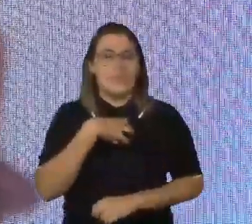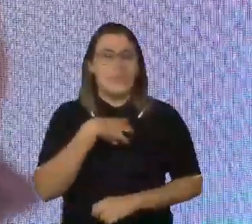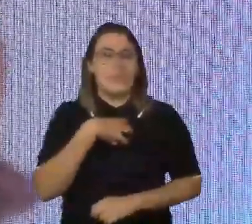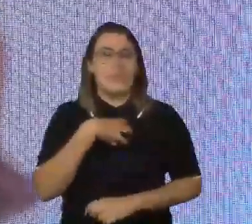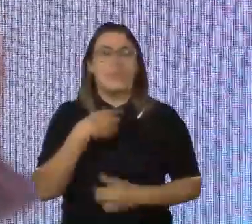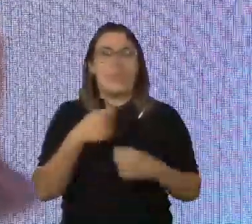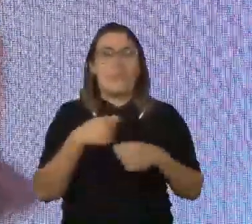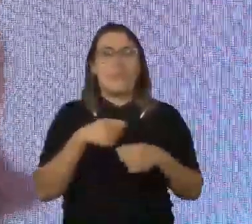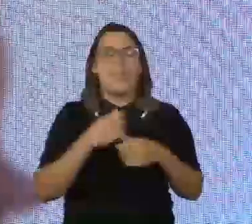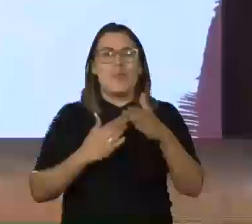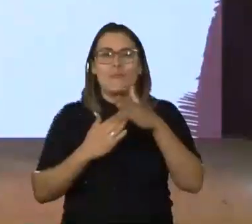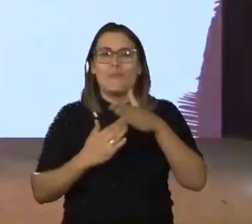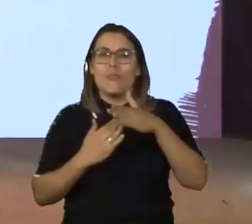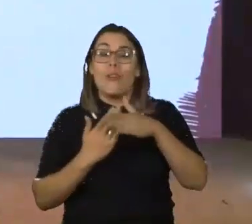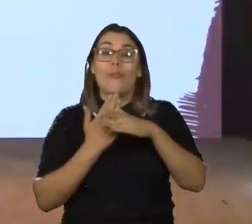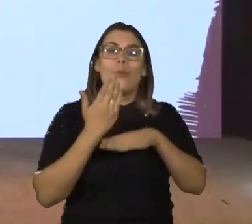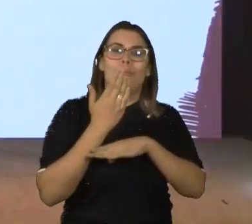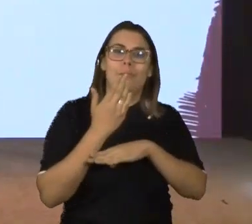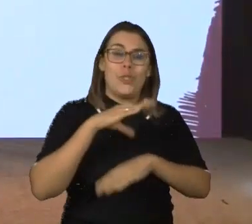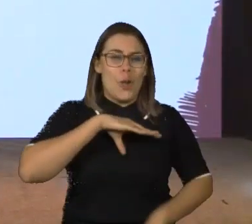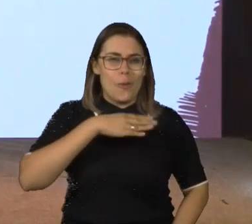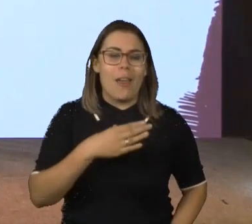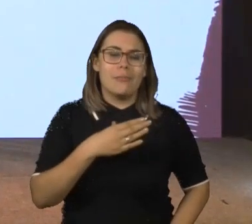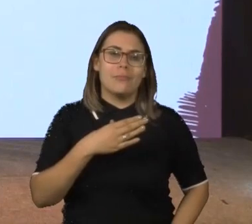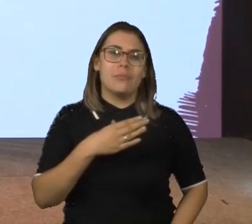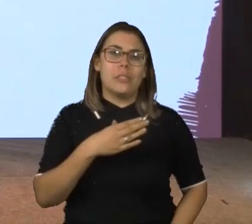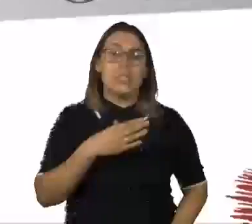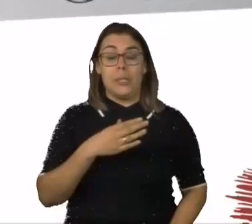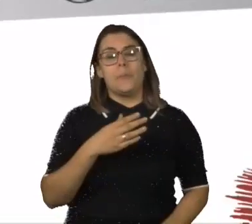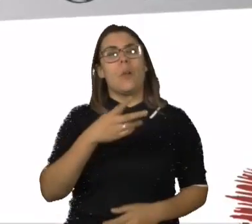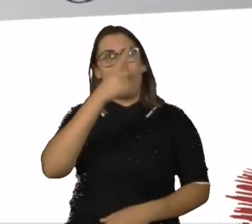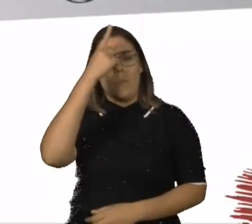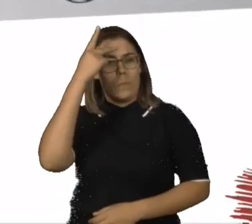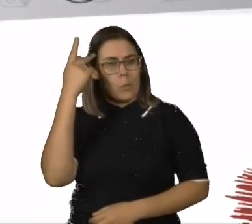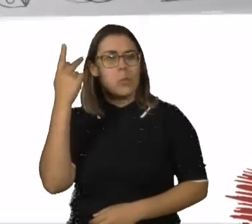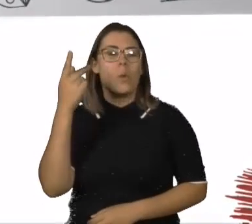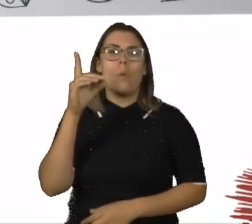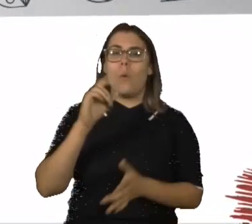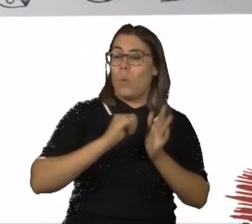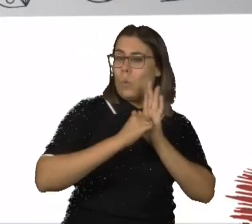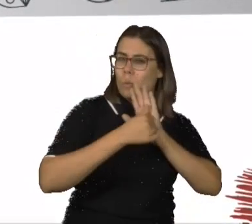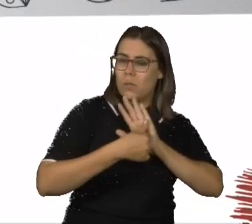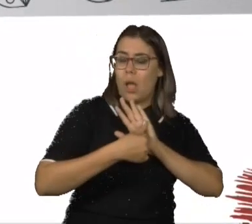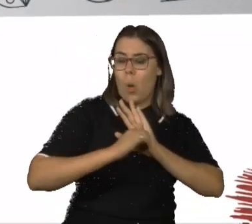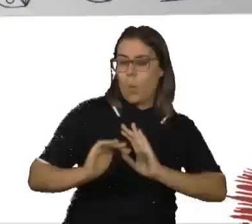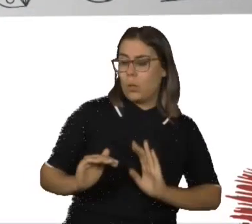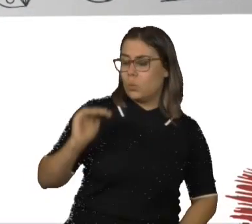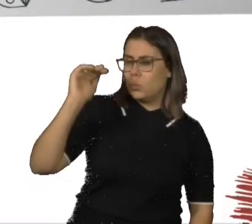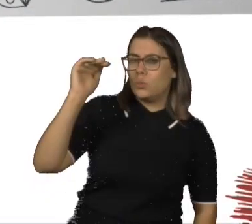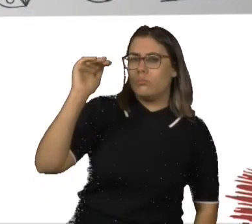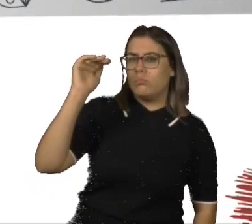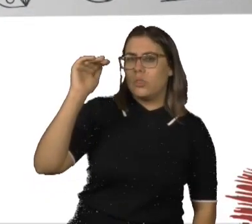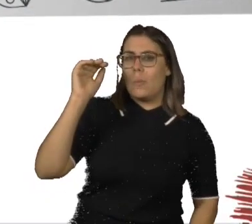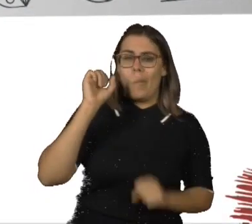a doutora Ana Cláudia Bredon falou ontem. A síndrome de Down não traz consigo a impossibilidade da criança, quando adulto, se